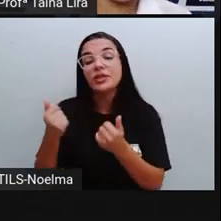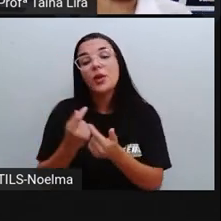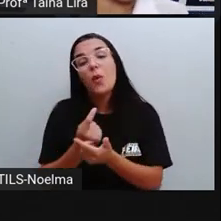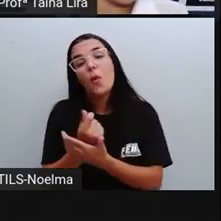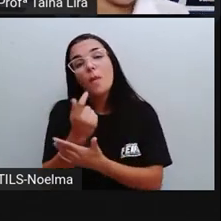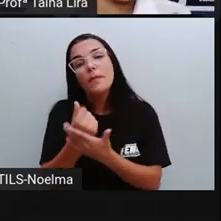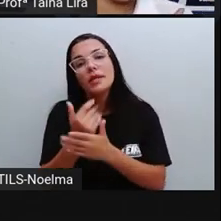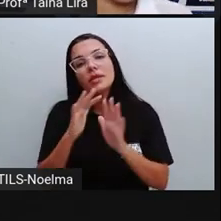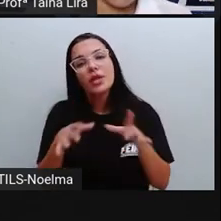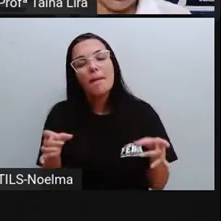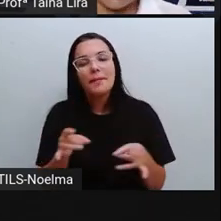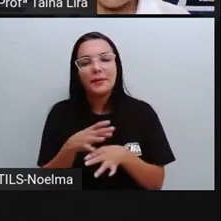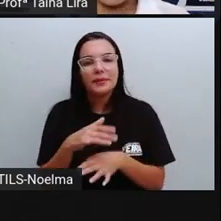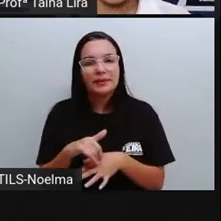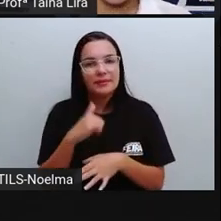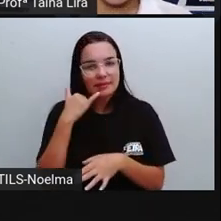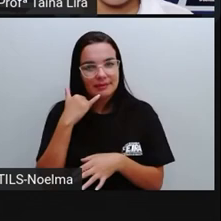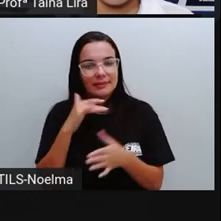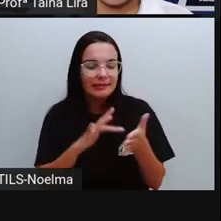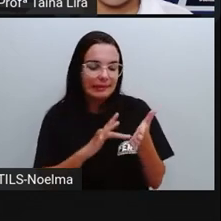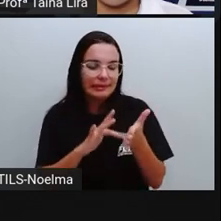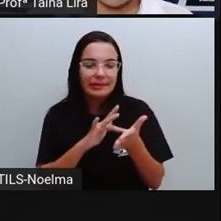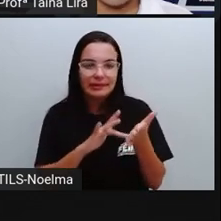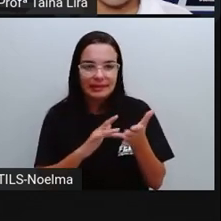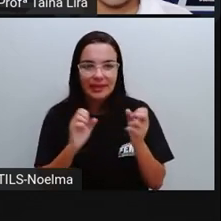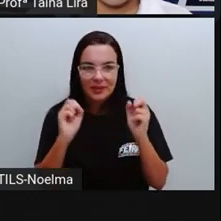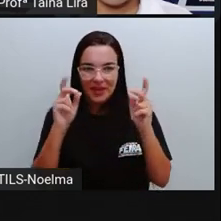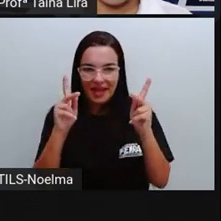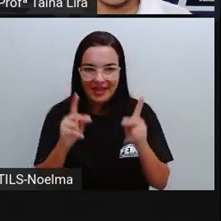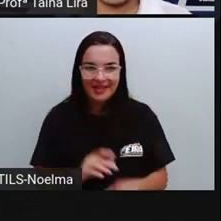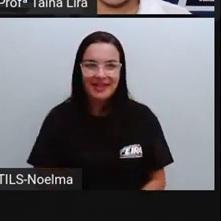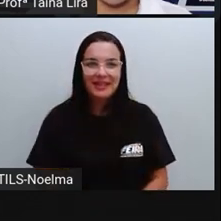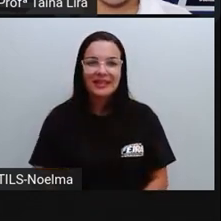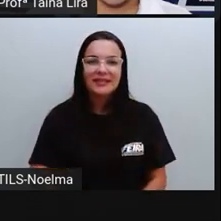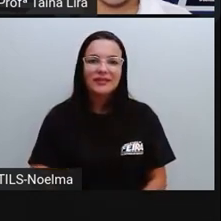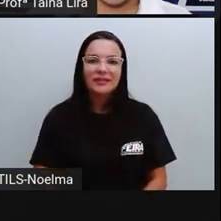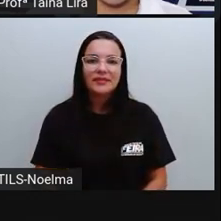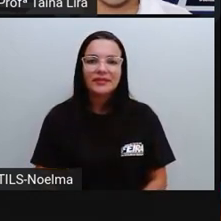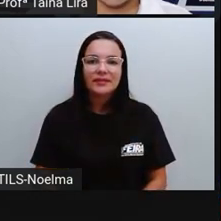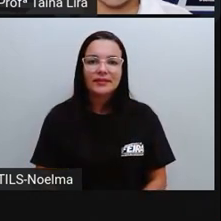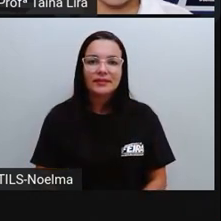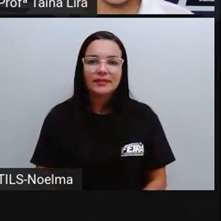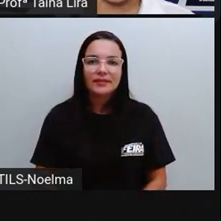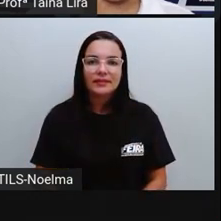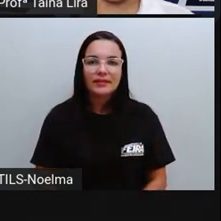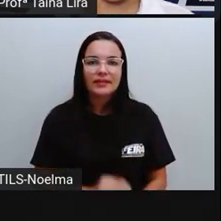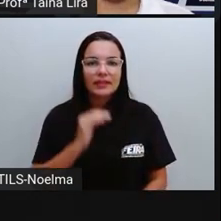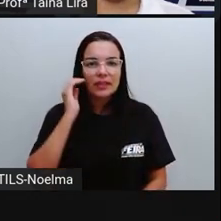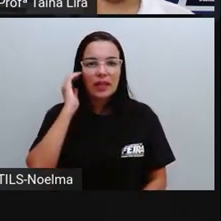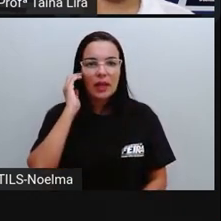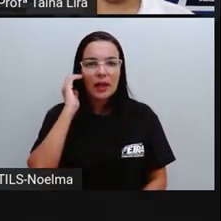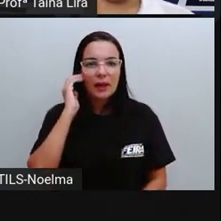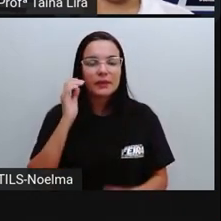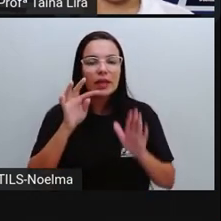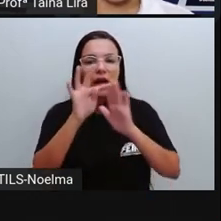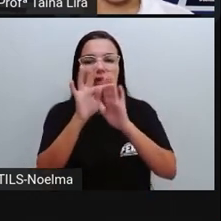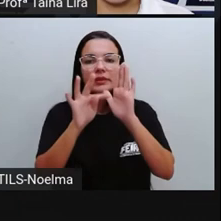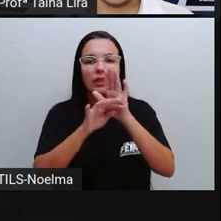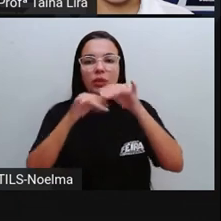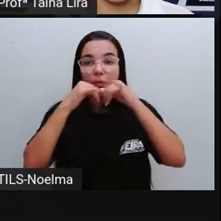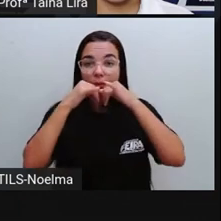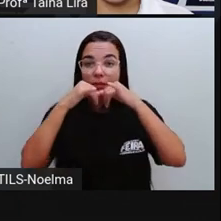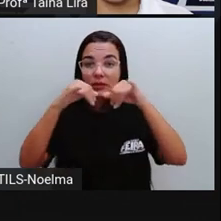comida já pronta. Certo? Deixa a Pró passar aqui pra gente ver. Olha lá. Textos